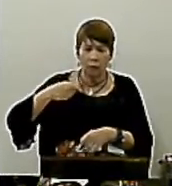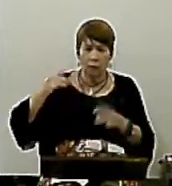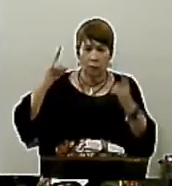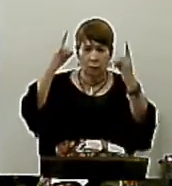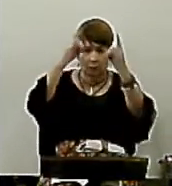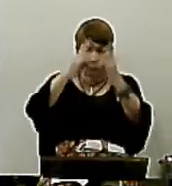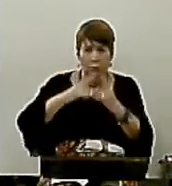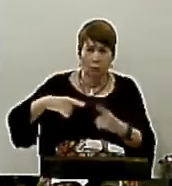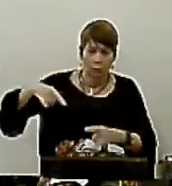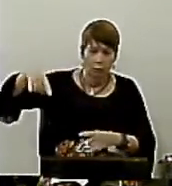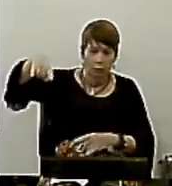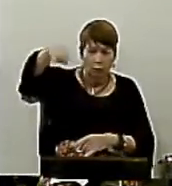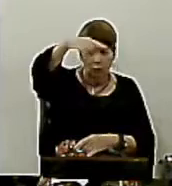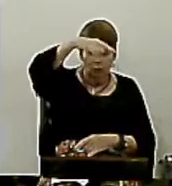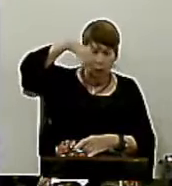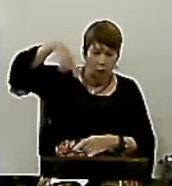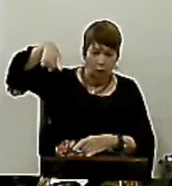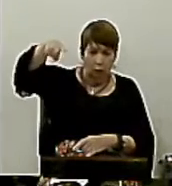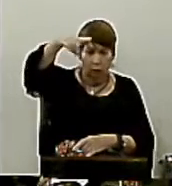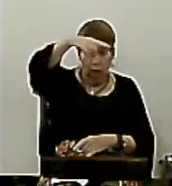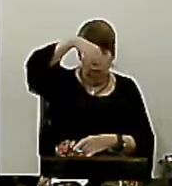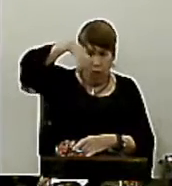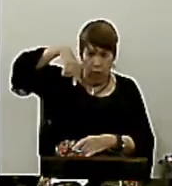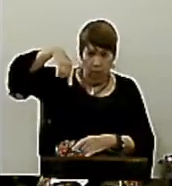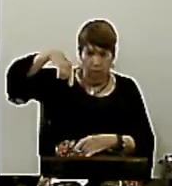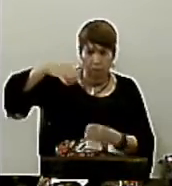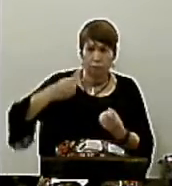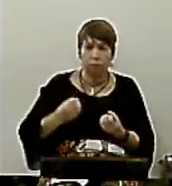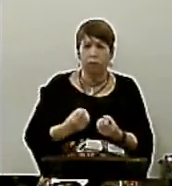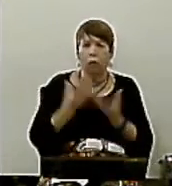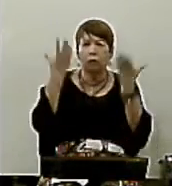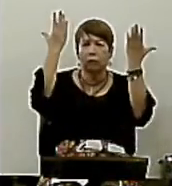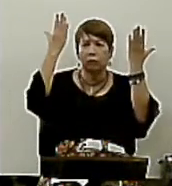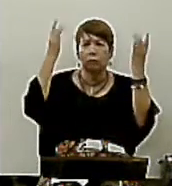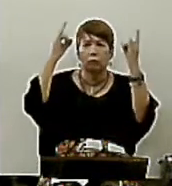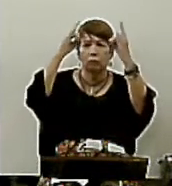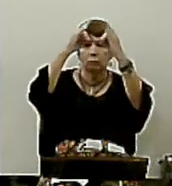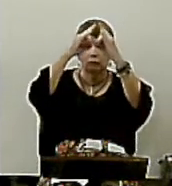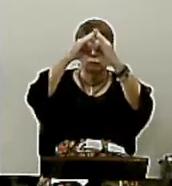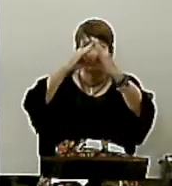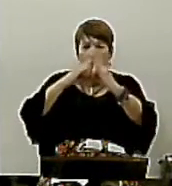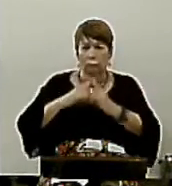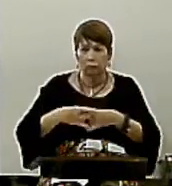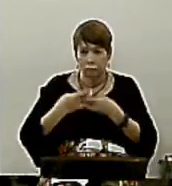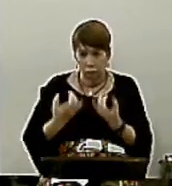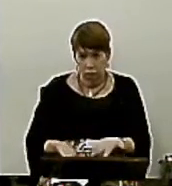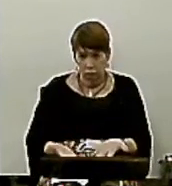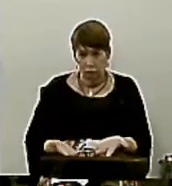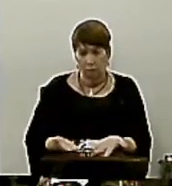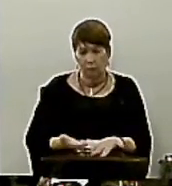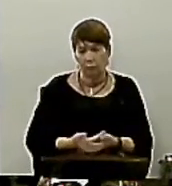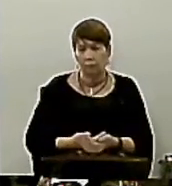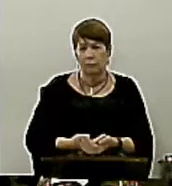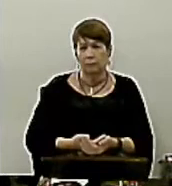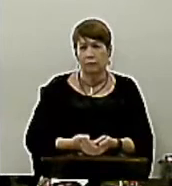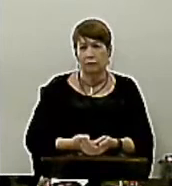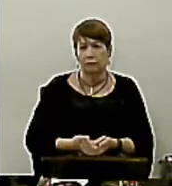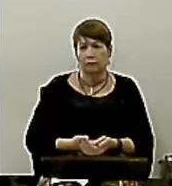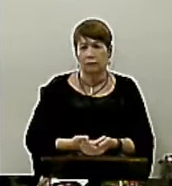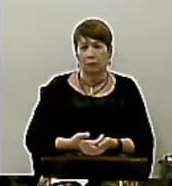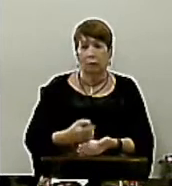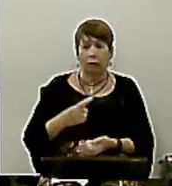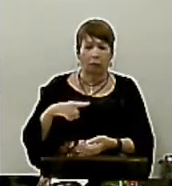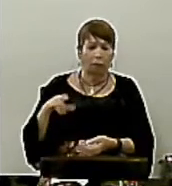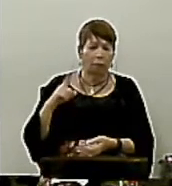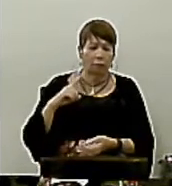Rodava Rodava E pum Em cima das nossas tendas E derrubava tudo E o outro disse É Deus vai matar Todo